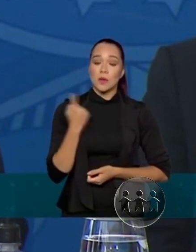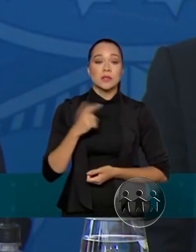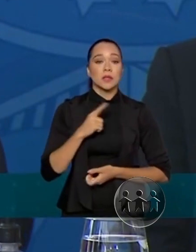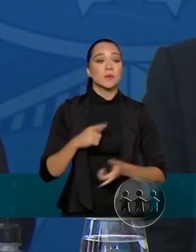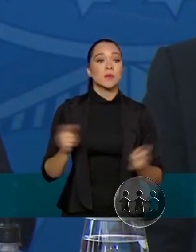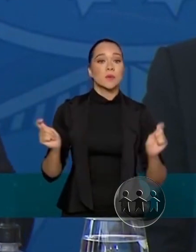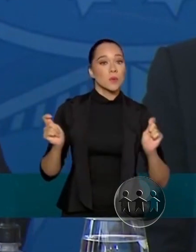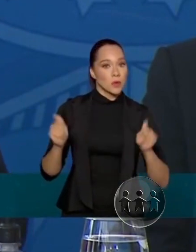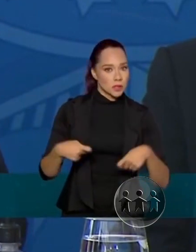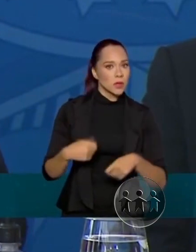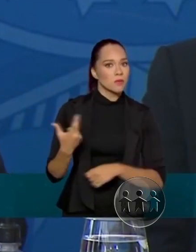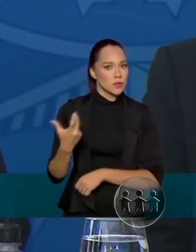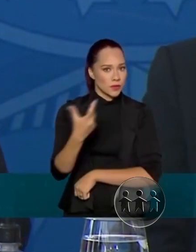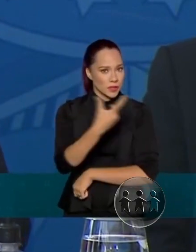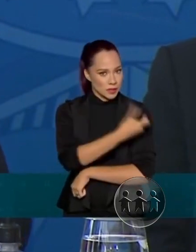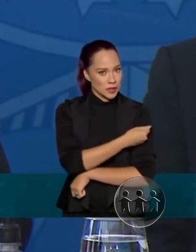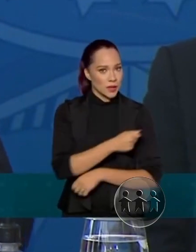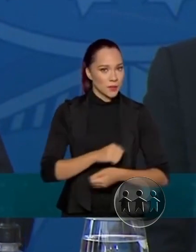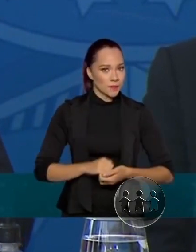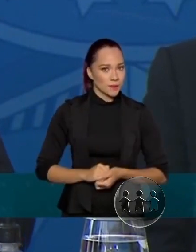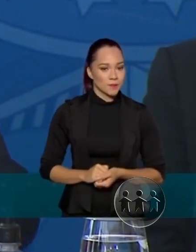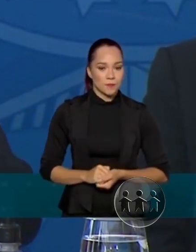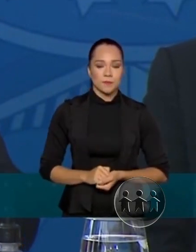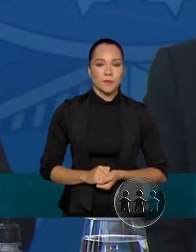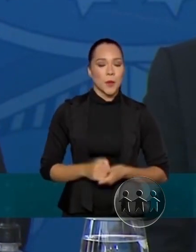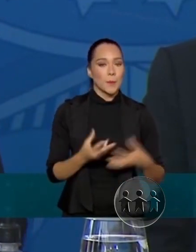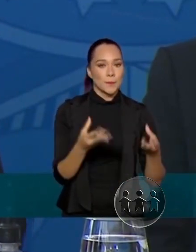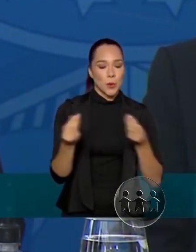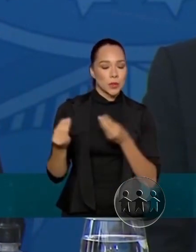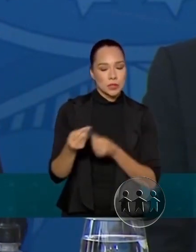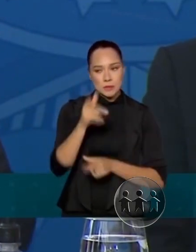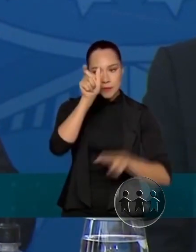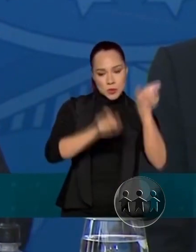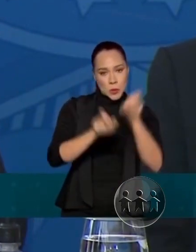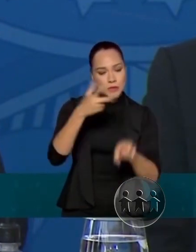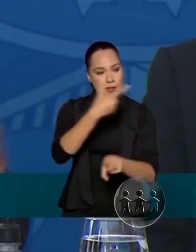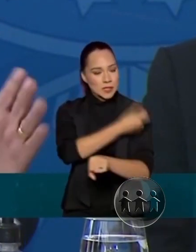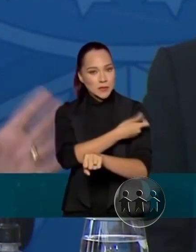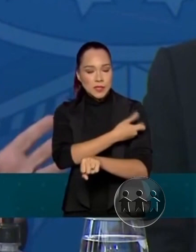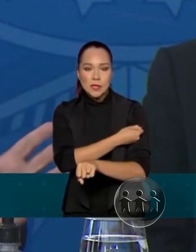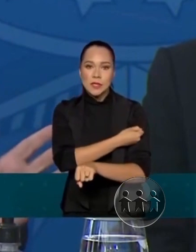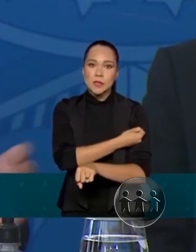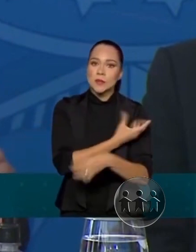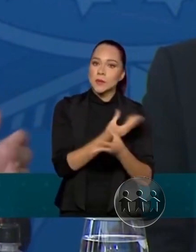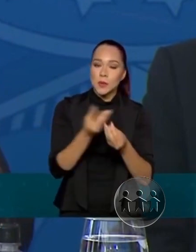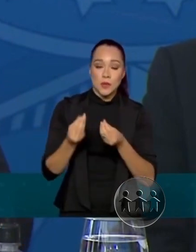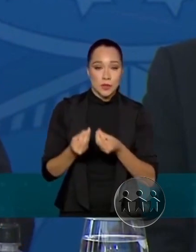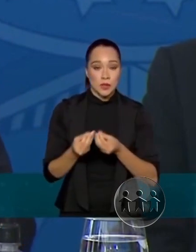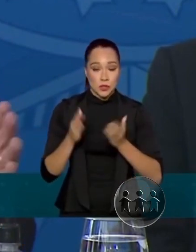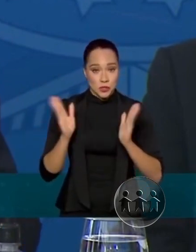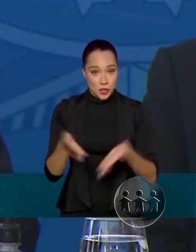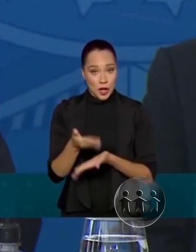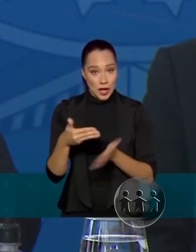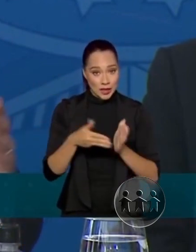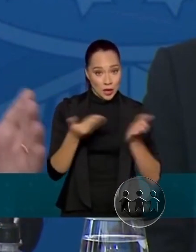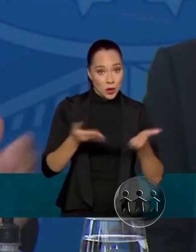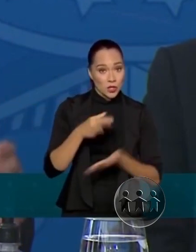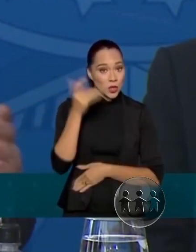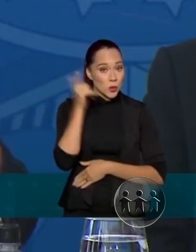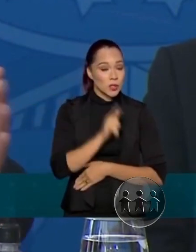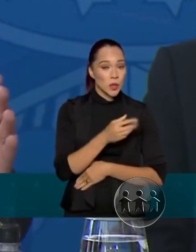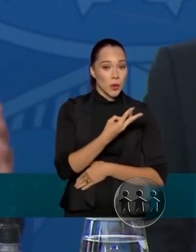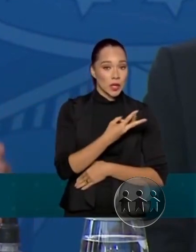de vacinar muitas pessoas. Atualmente, nós vacinamos 300